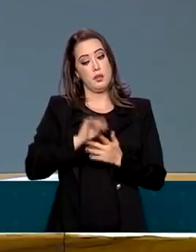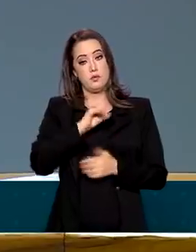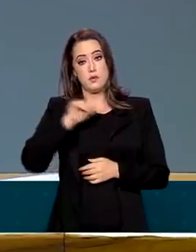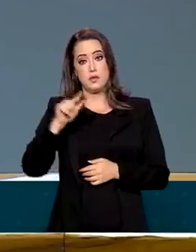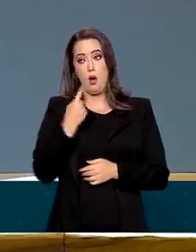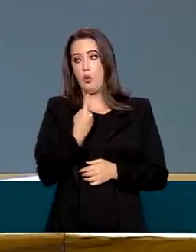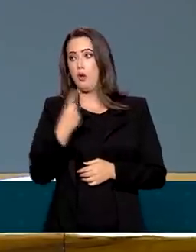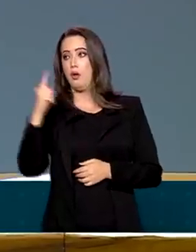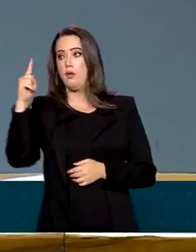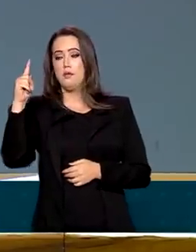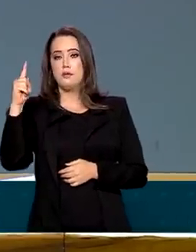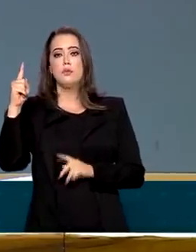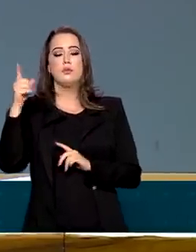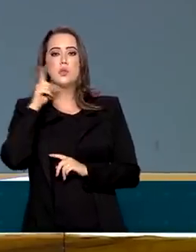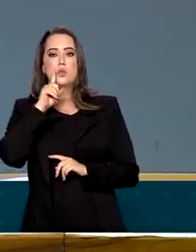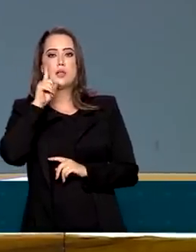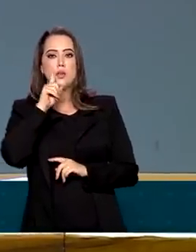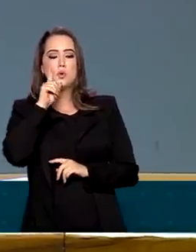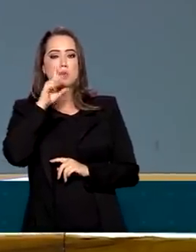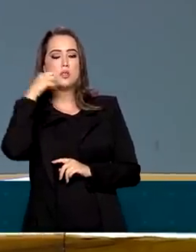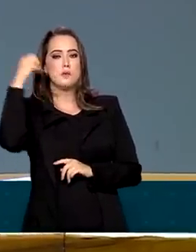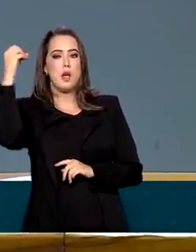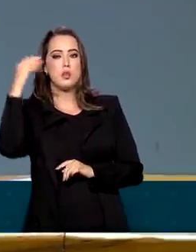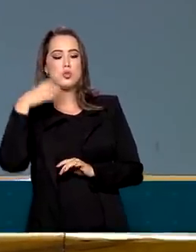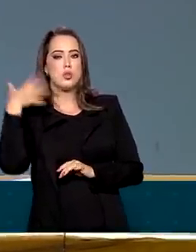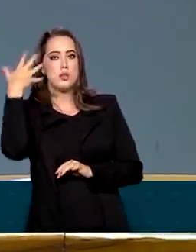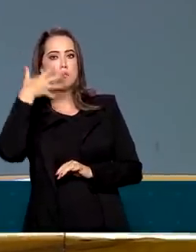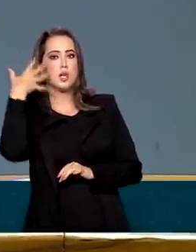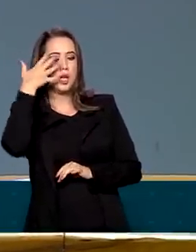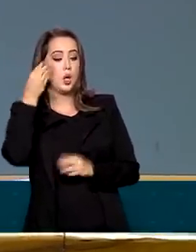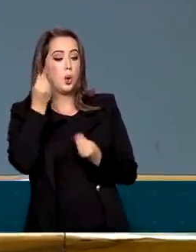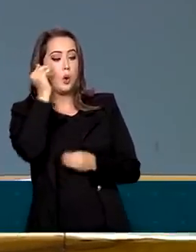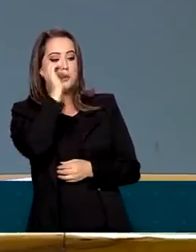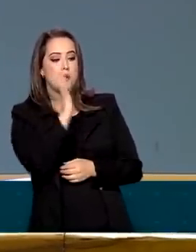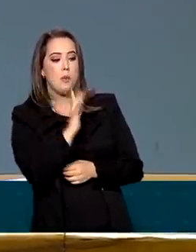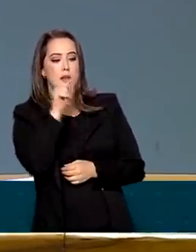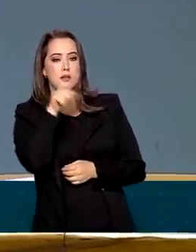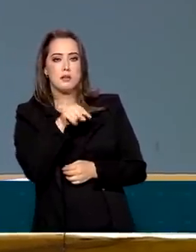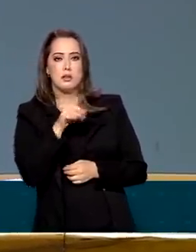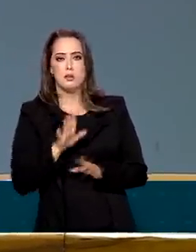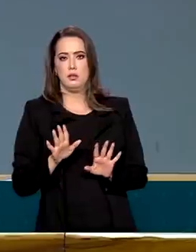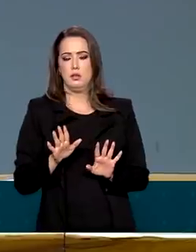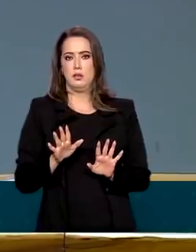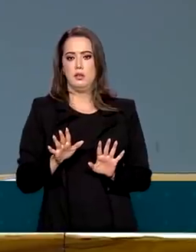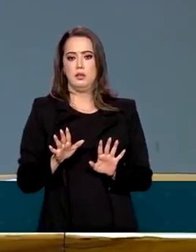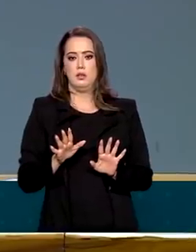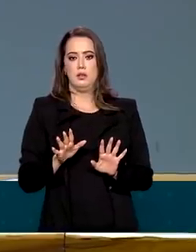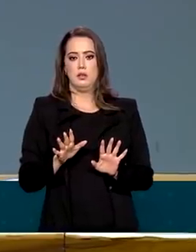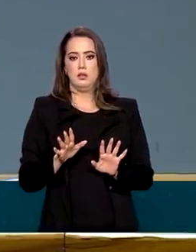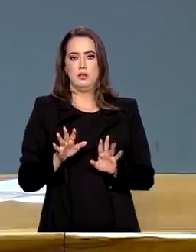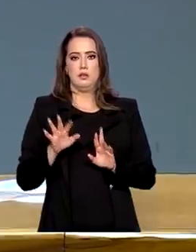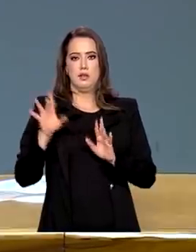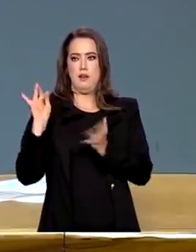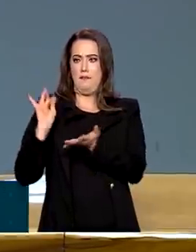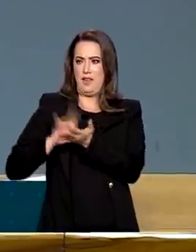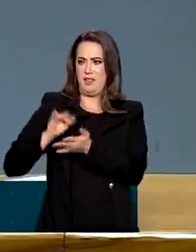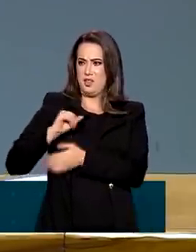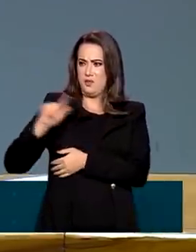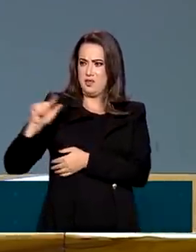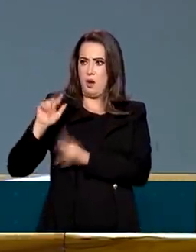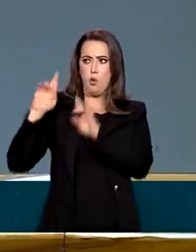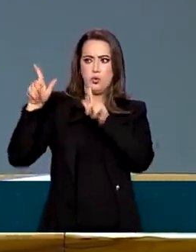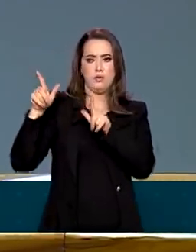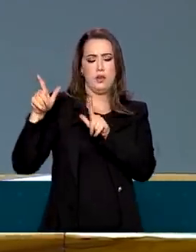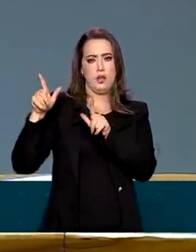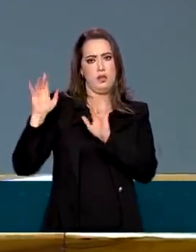falei do Brasil lá fora, a realidade fiscal não tem nada a ver com o que eu voltei e está virando agora. A realidade fiscal é o